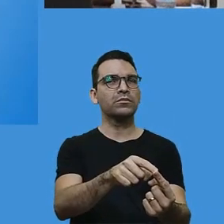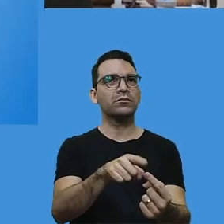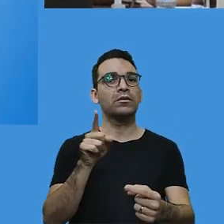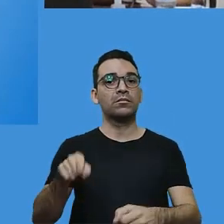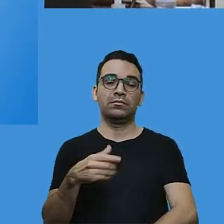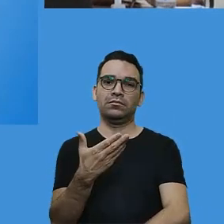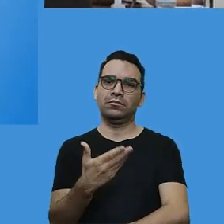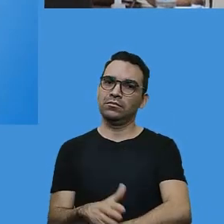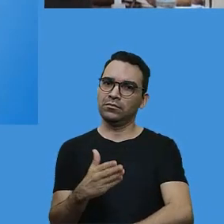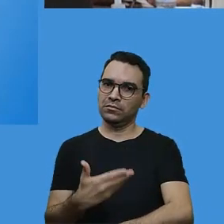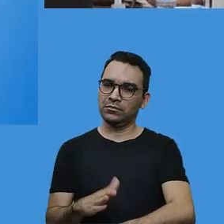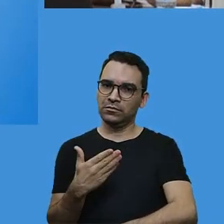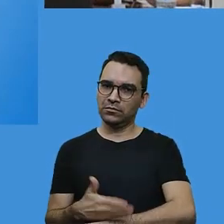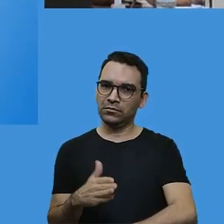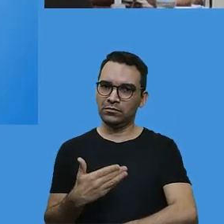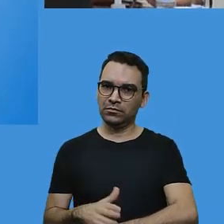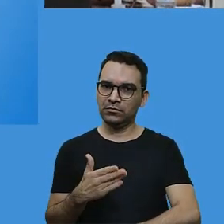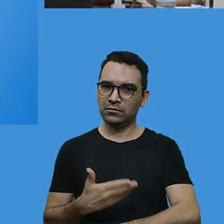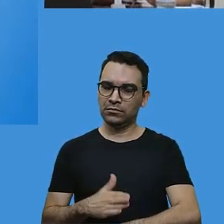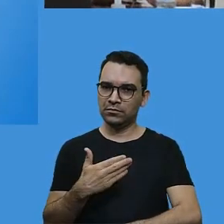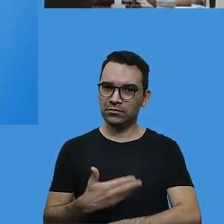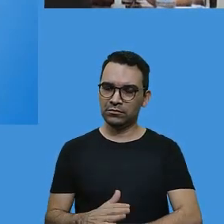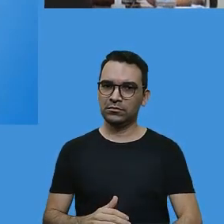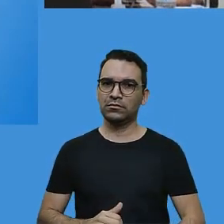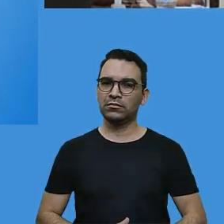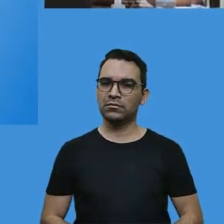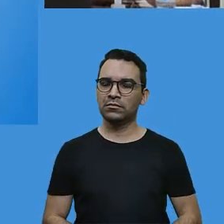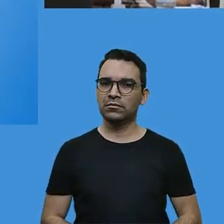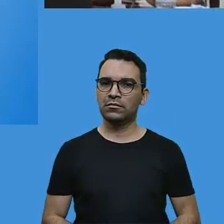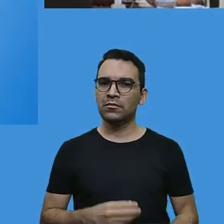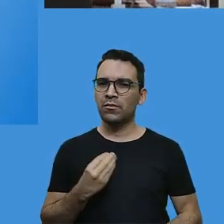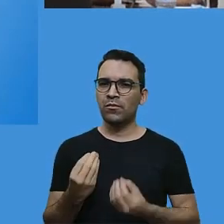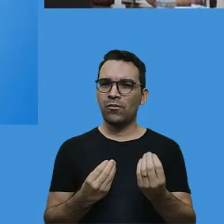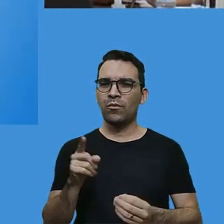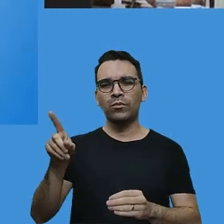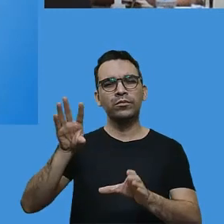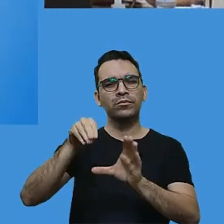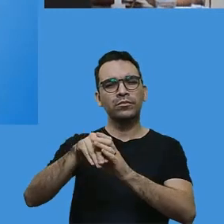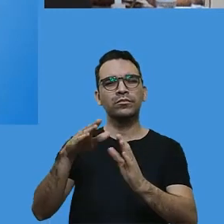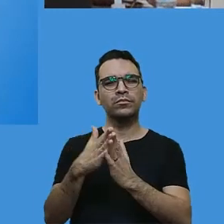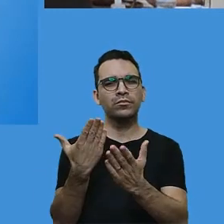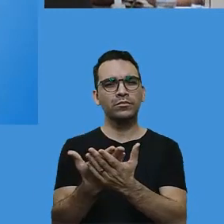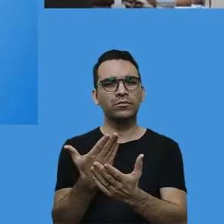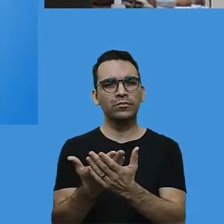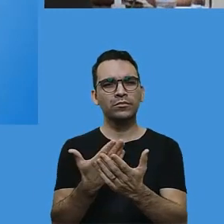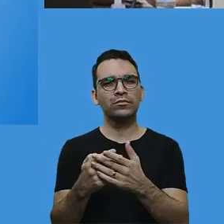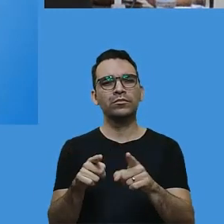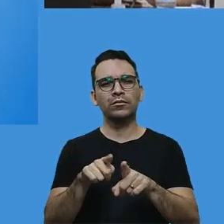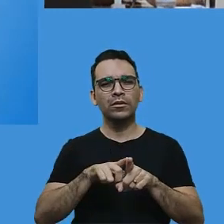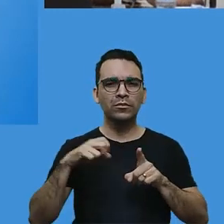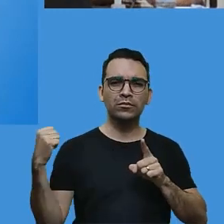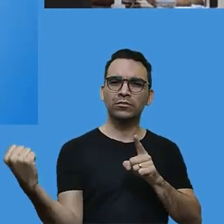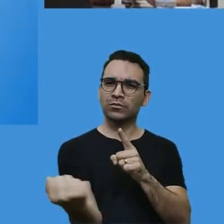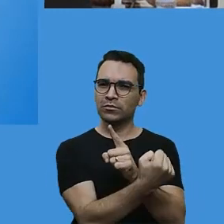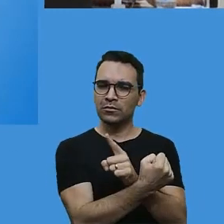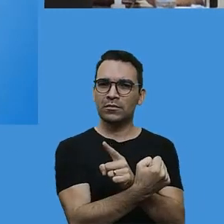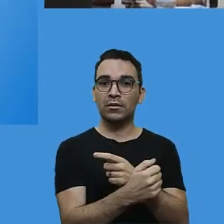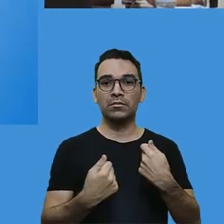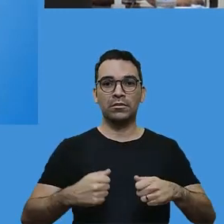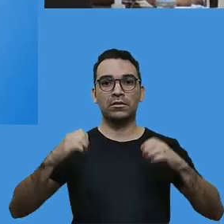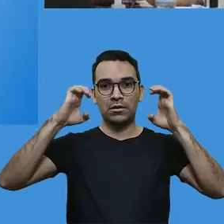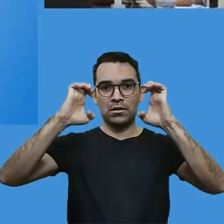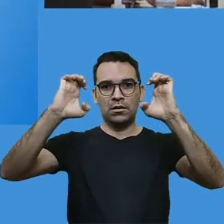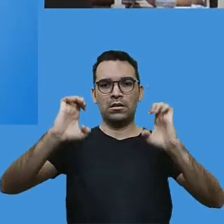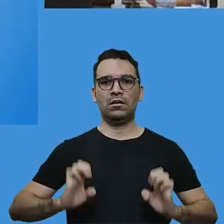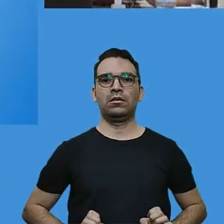eu quero falar que a nossa relação dentro do universo escolar, em toda a sociedade, ela tem que ser permeada pela ética,